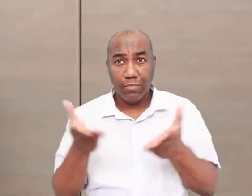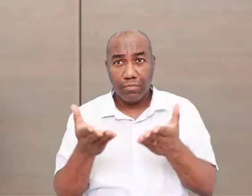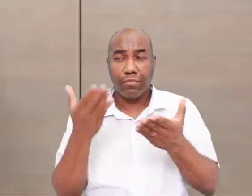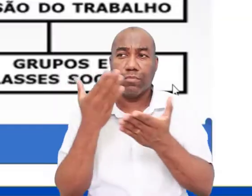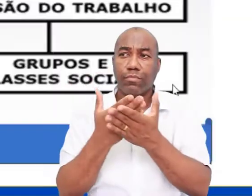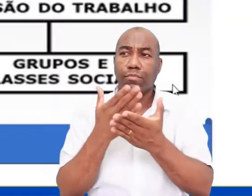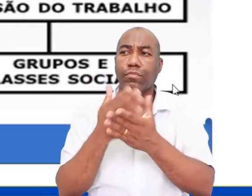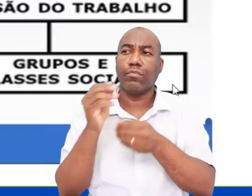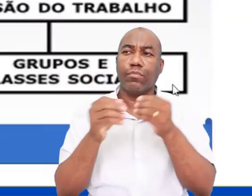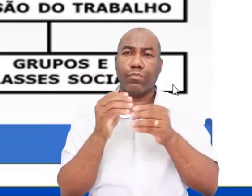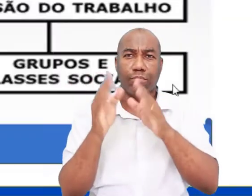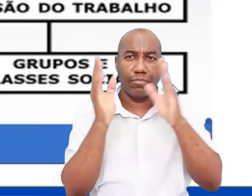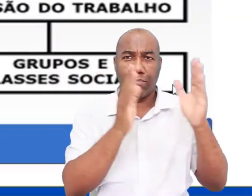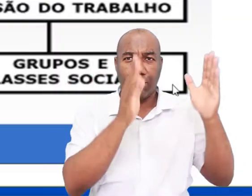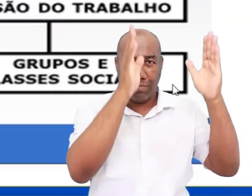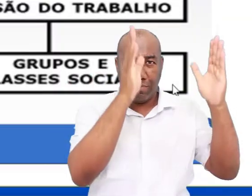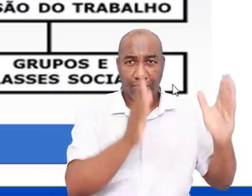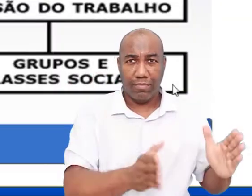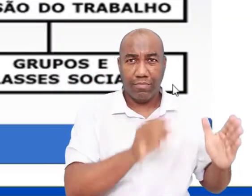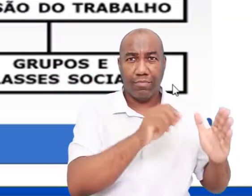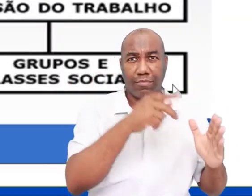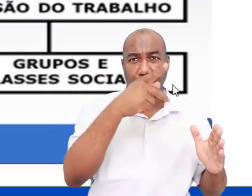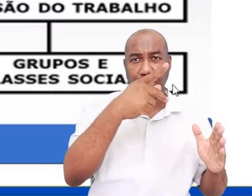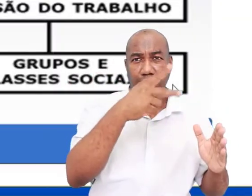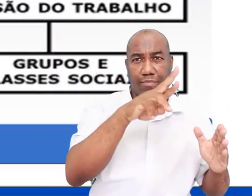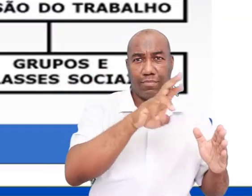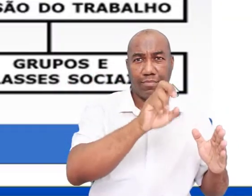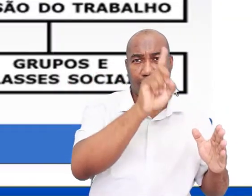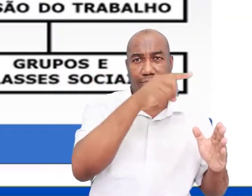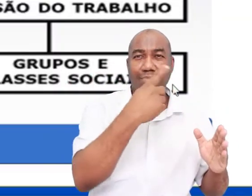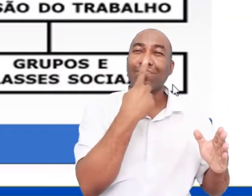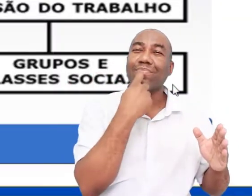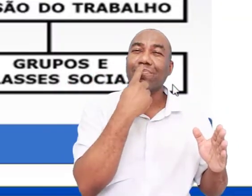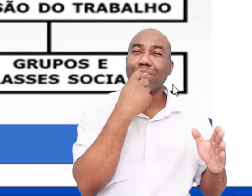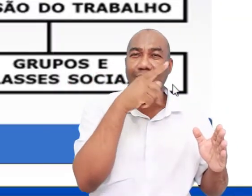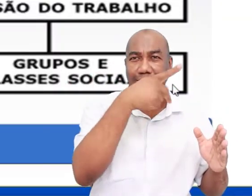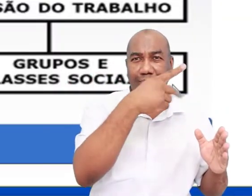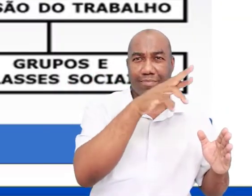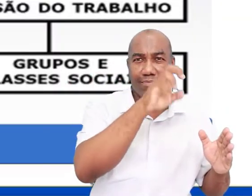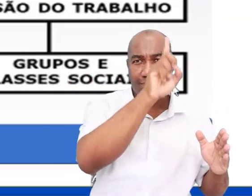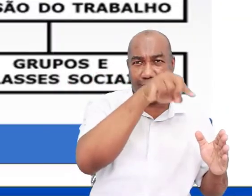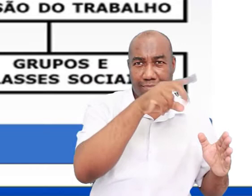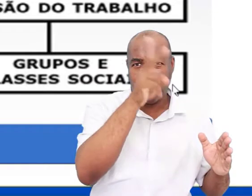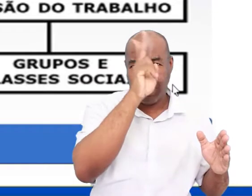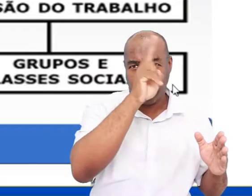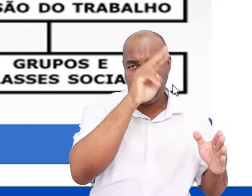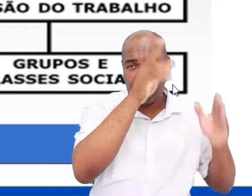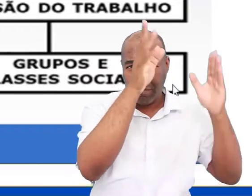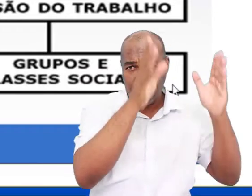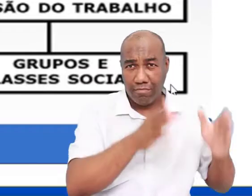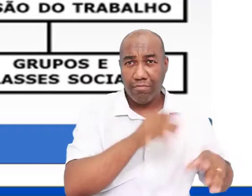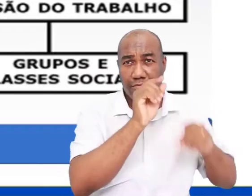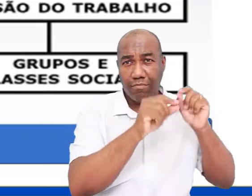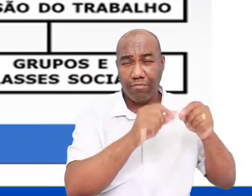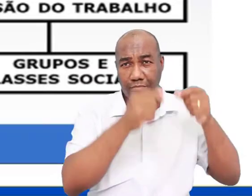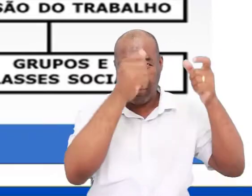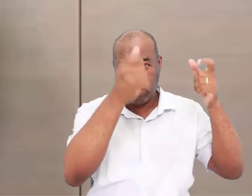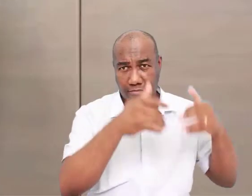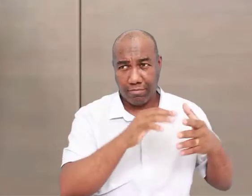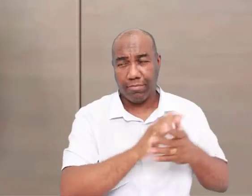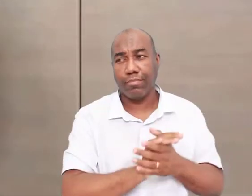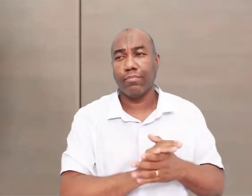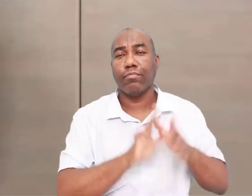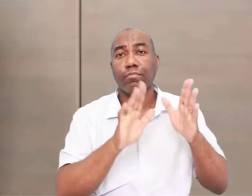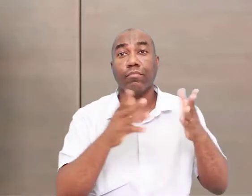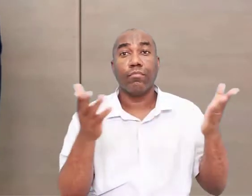é essa fase, né? Que nós chamamos de pré-história. E os períodos que são correspondentes a ela, tá? Então, aqui, para